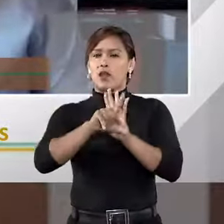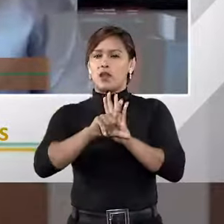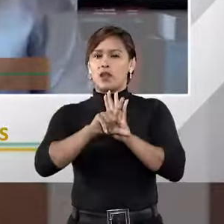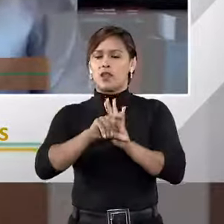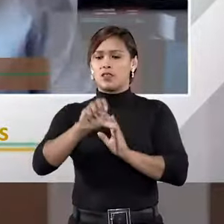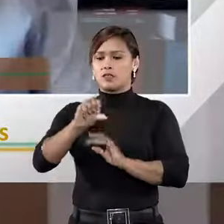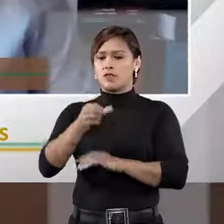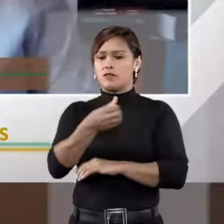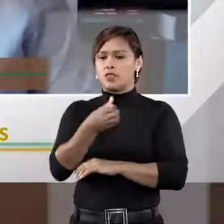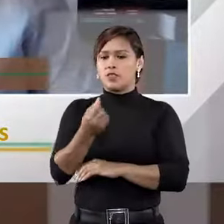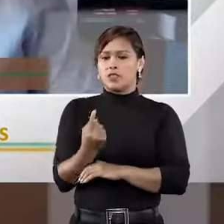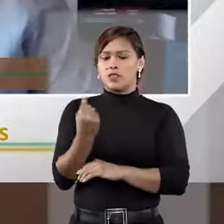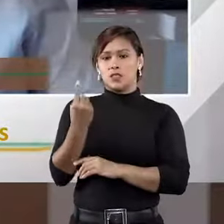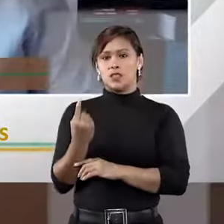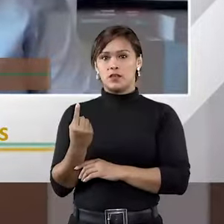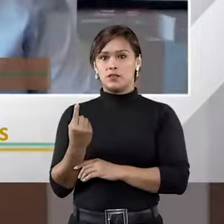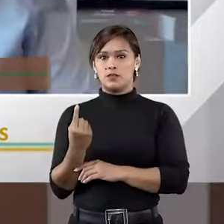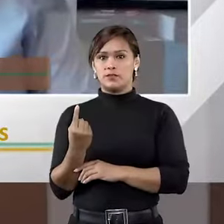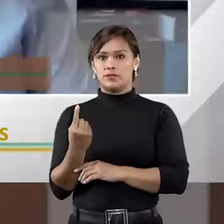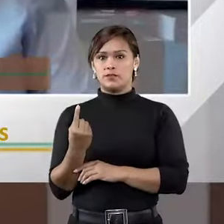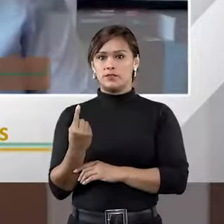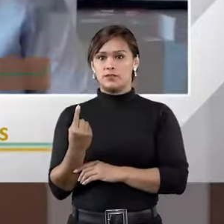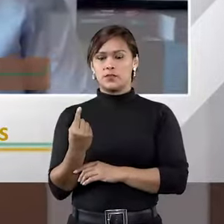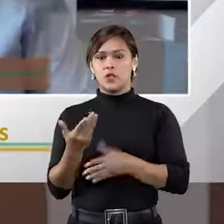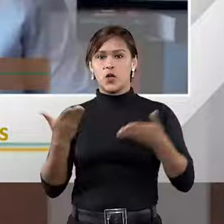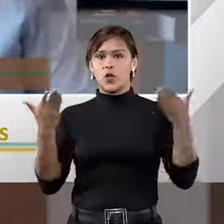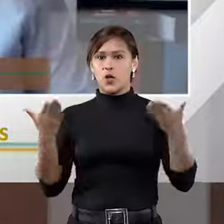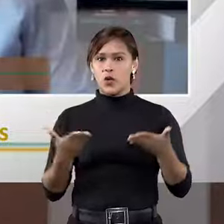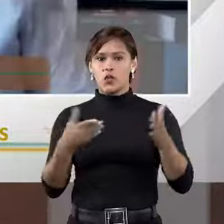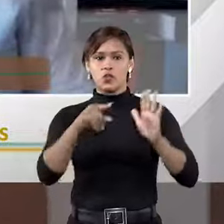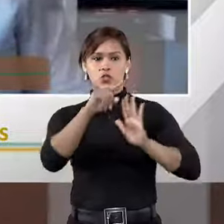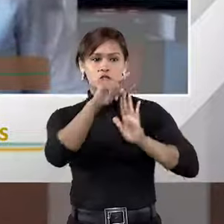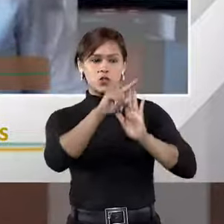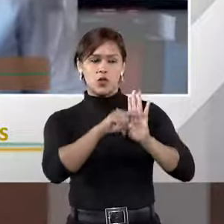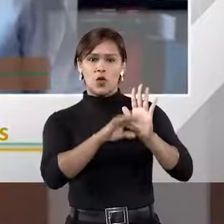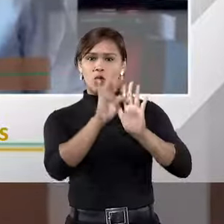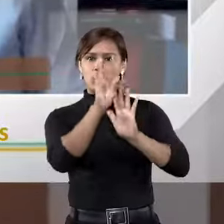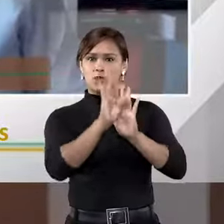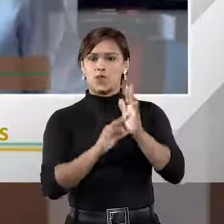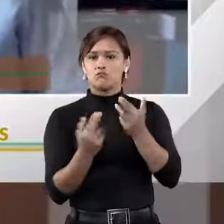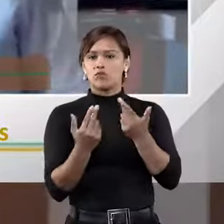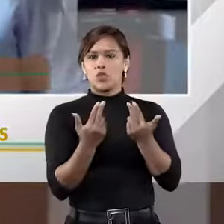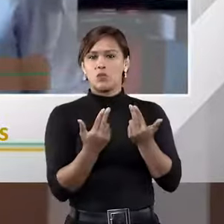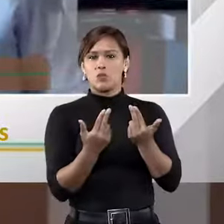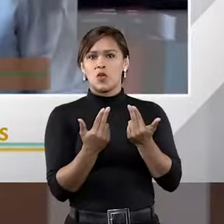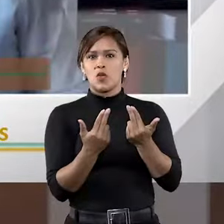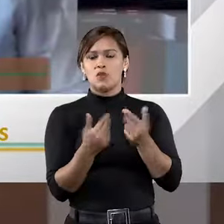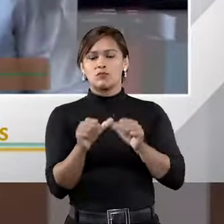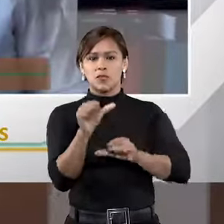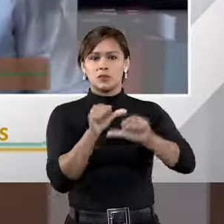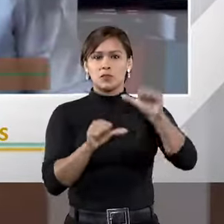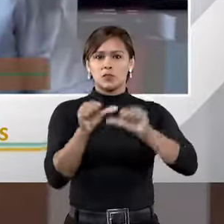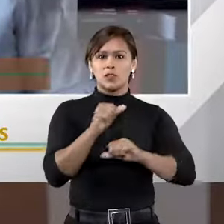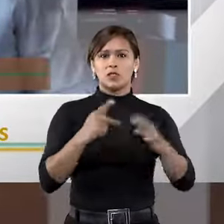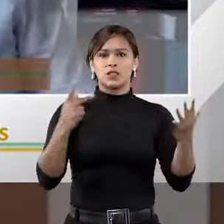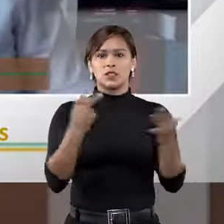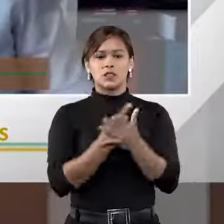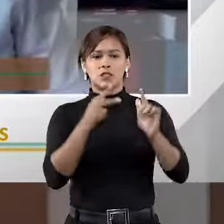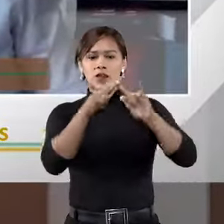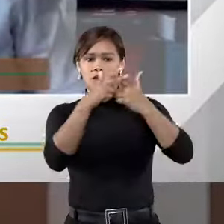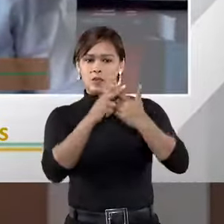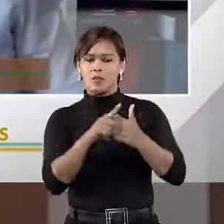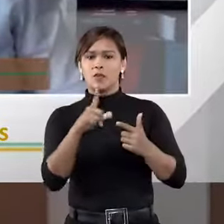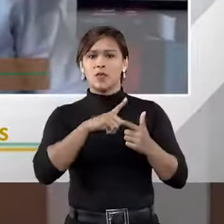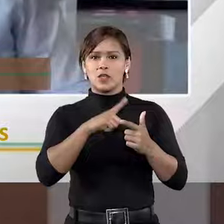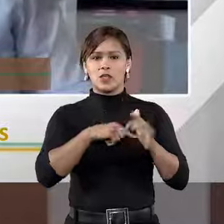96 era um. Hoje, se você pegar o mesmo texto, independentemente da mudança do aperfeiçoamento